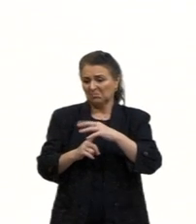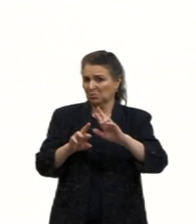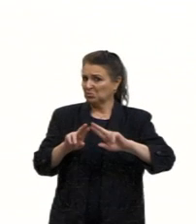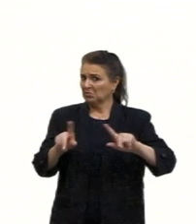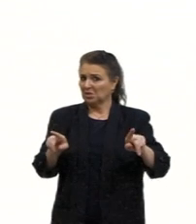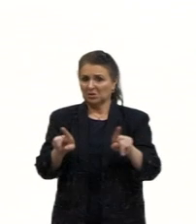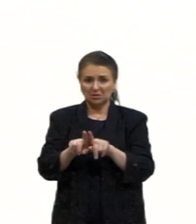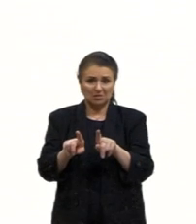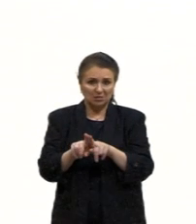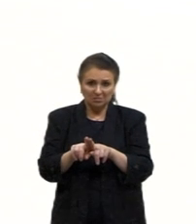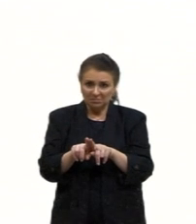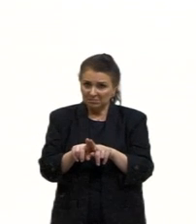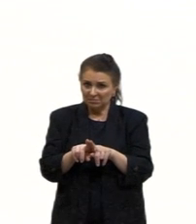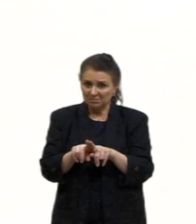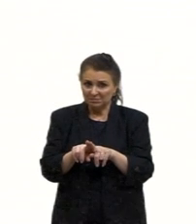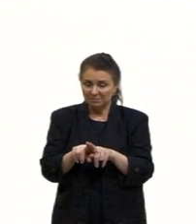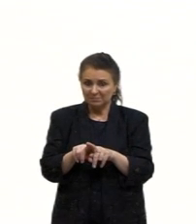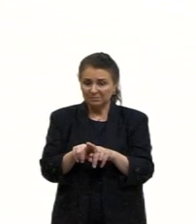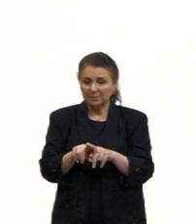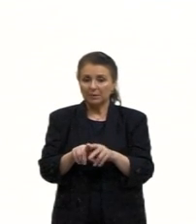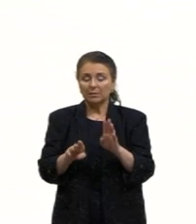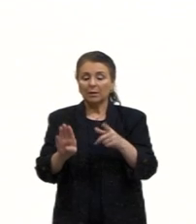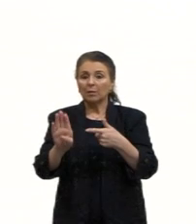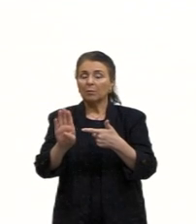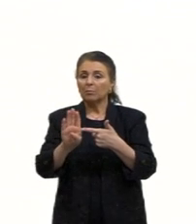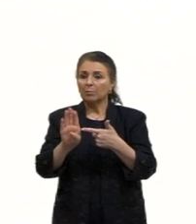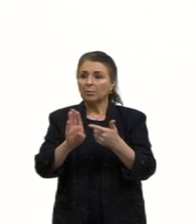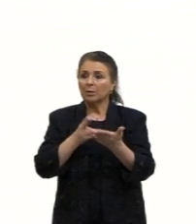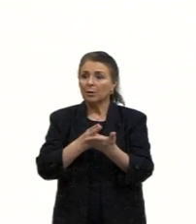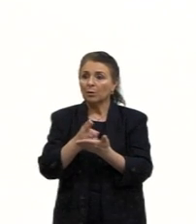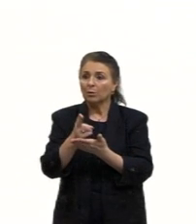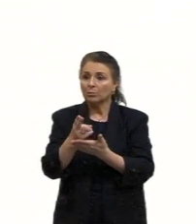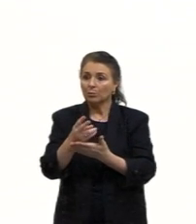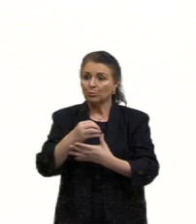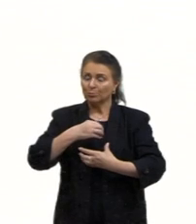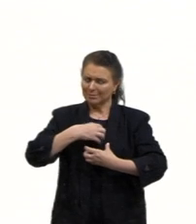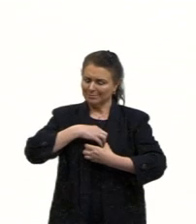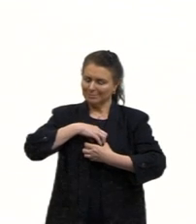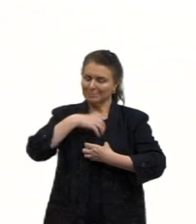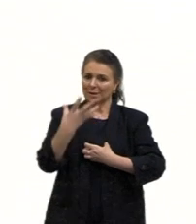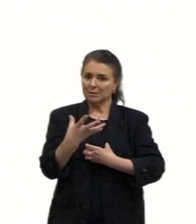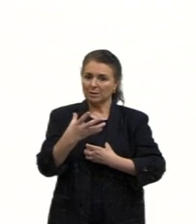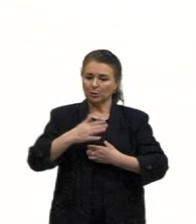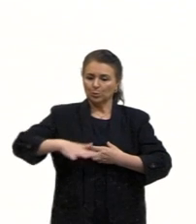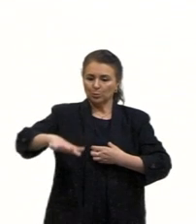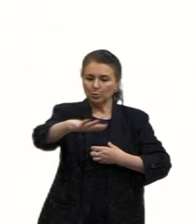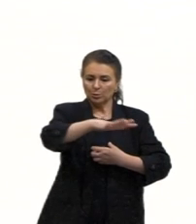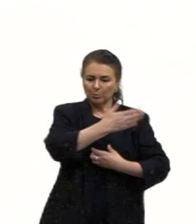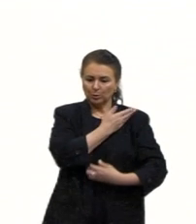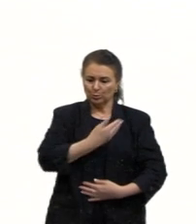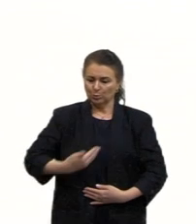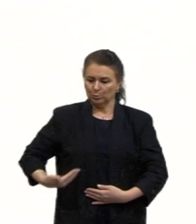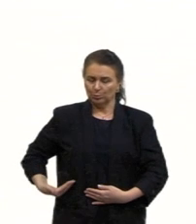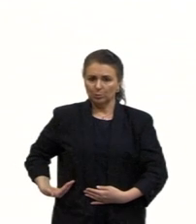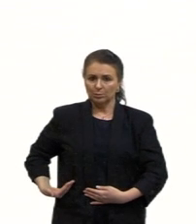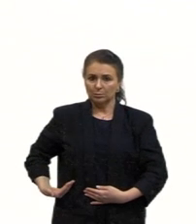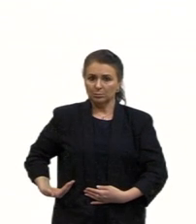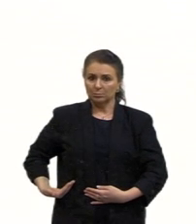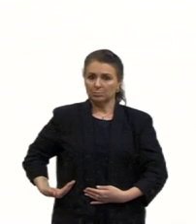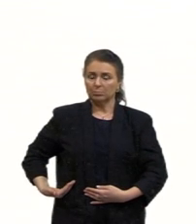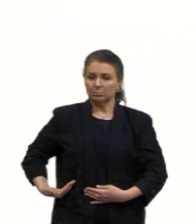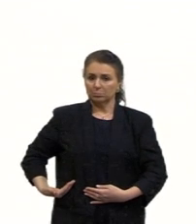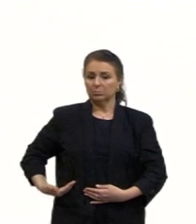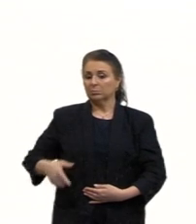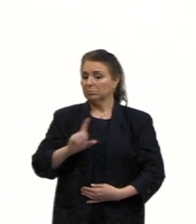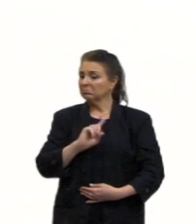dentro dessa concepção. B, a preservação da essência dos espaços públicos. Também não, pelo contrário, ele está dizendo que o espaço